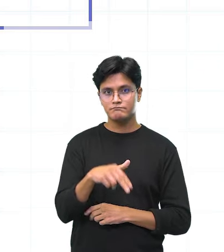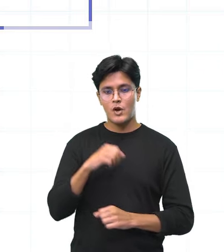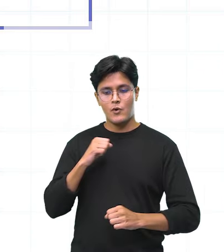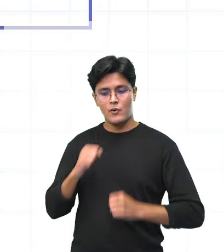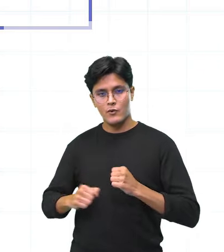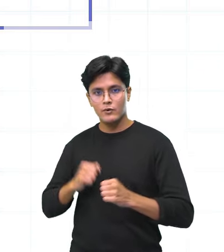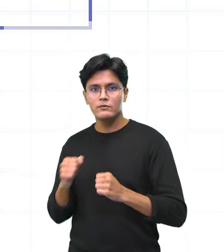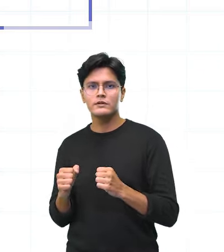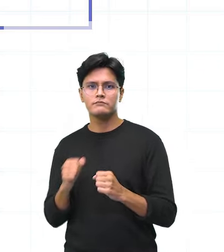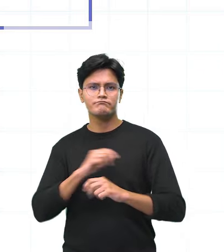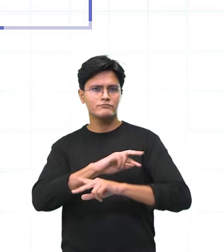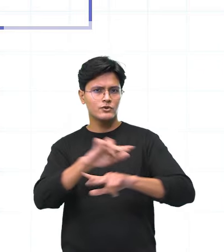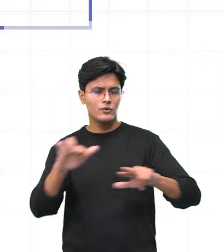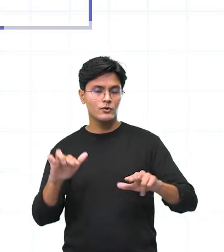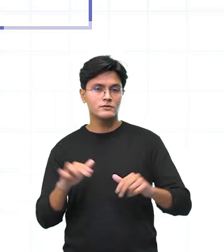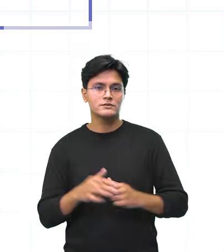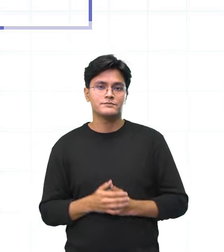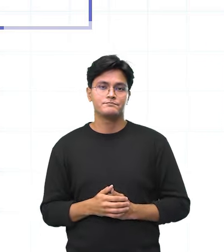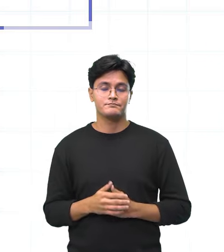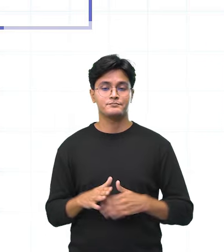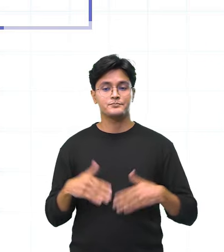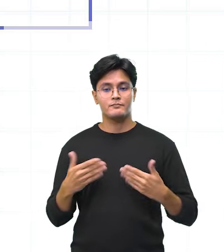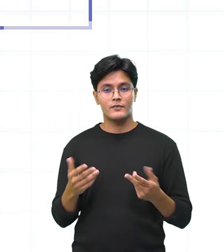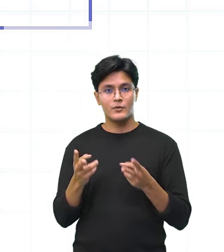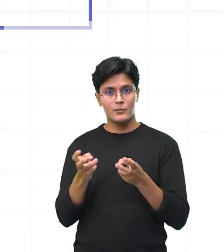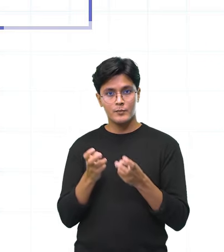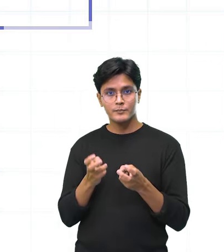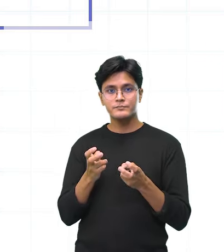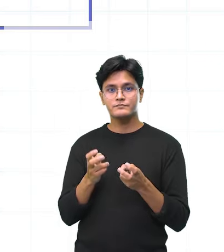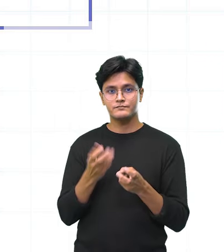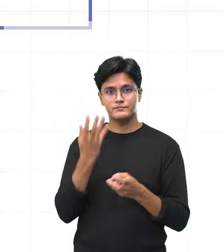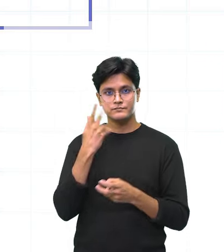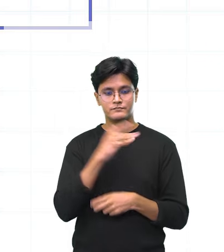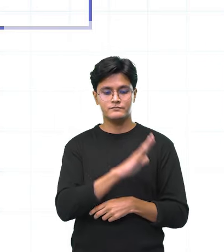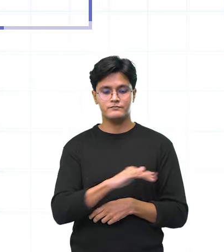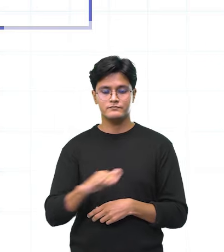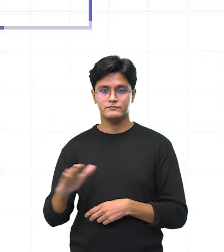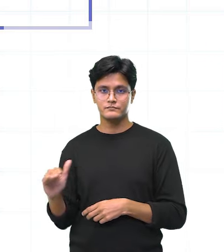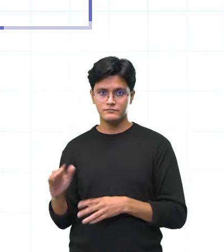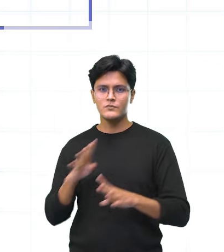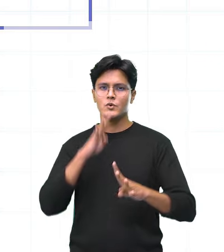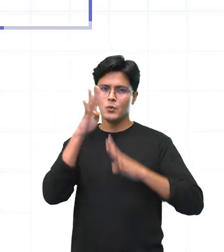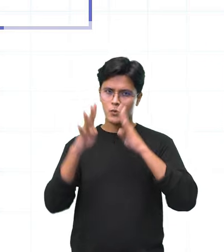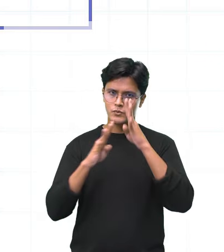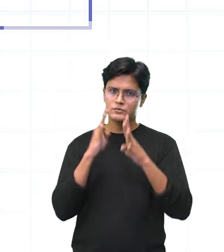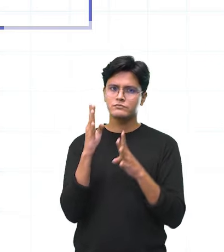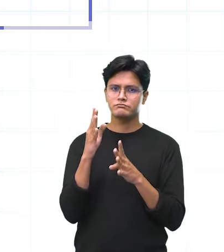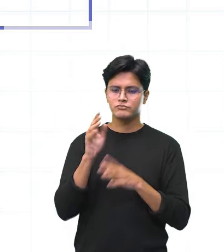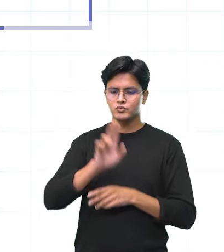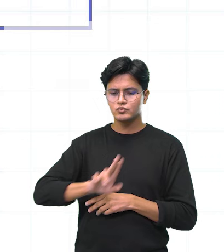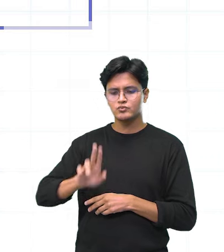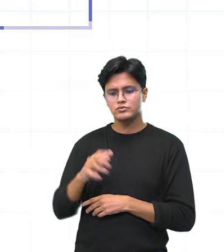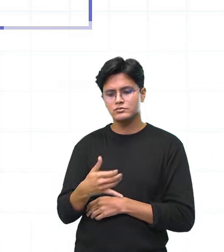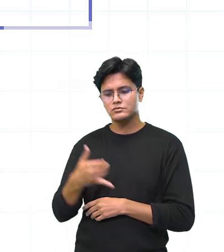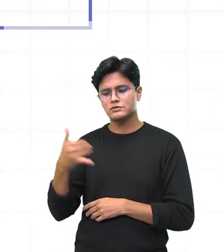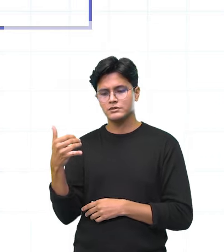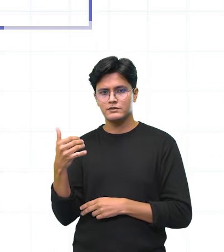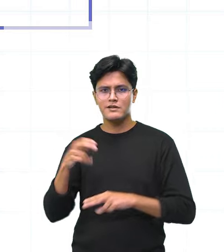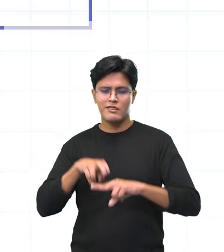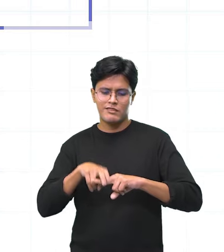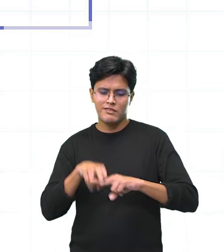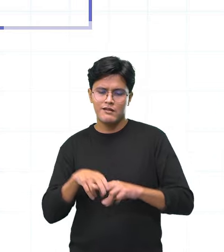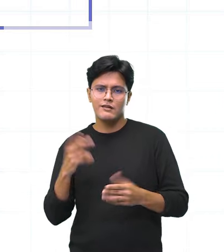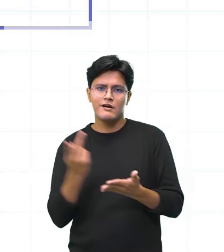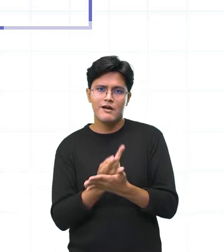entre outros. Então tá vendo que como as crianças estão demais nas telas, sentam errado,